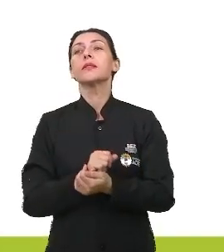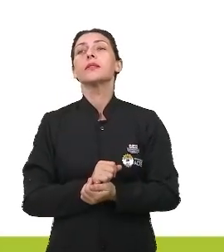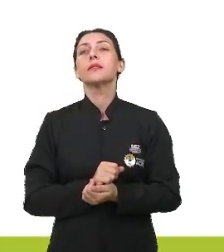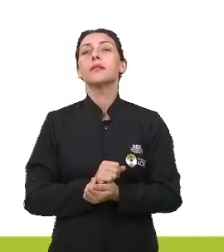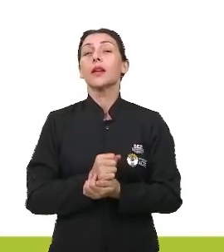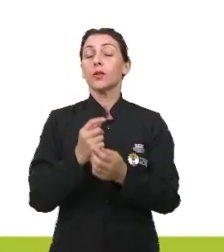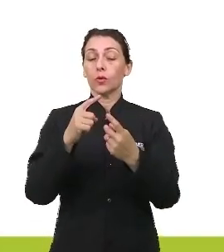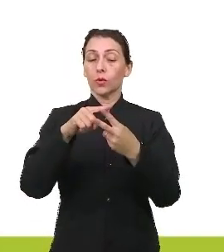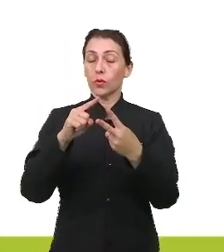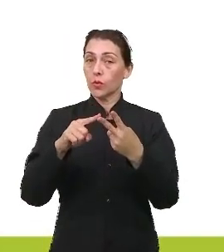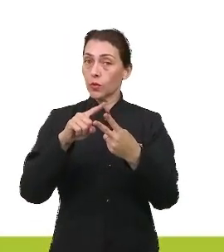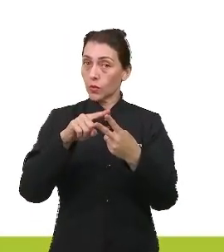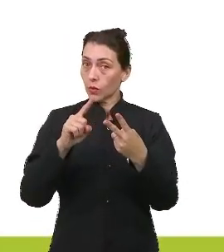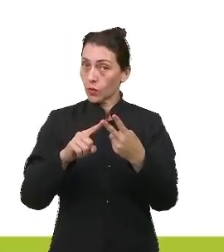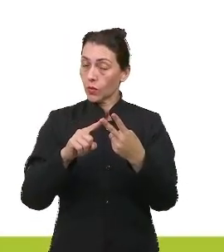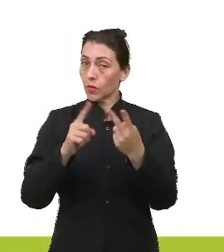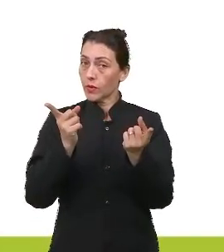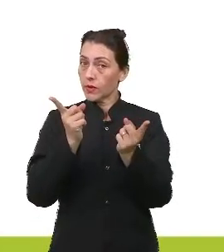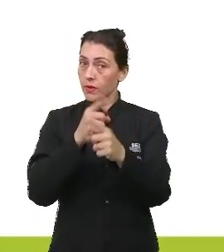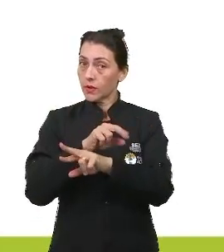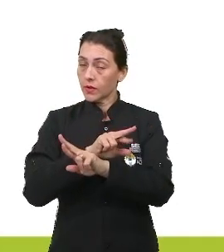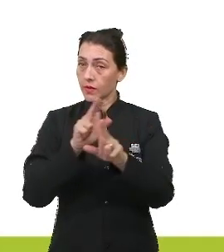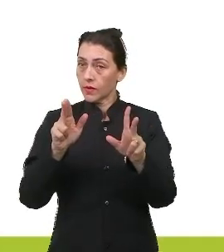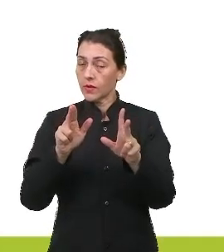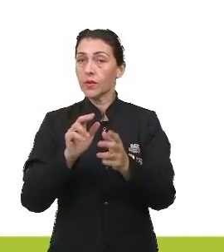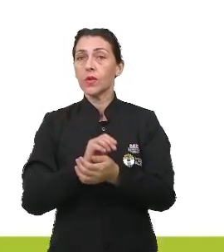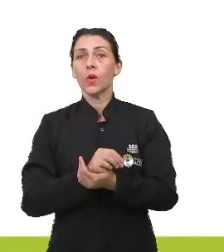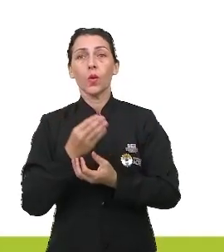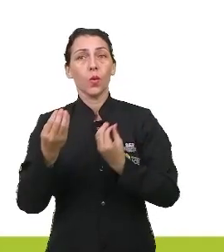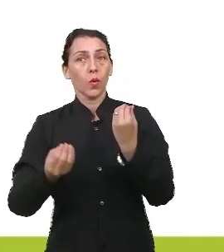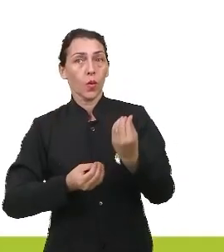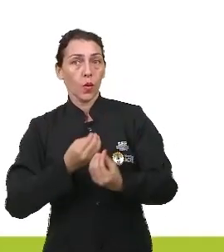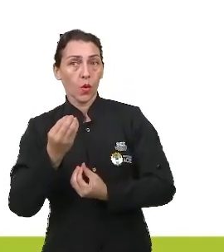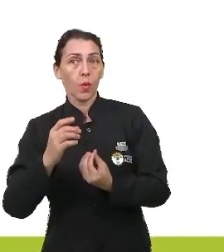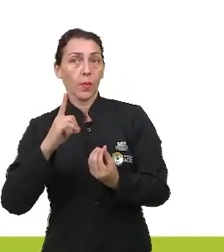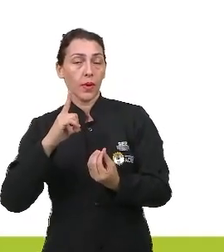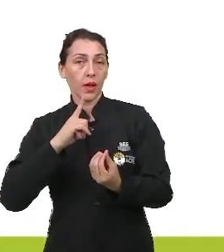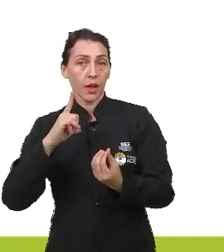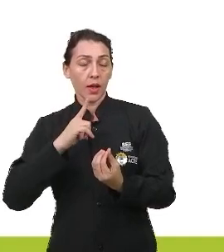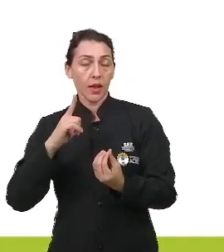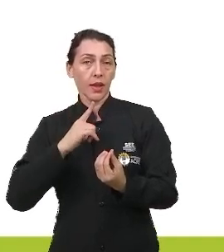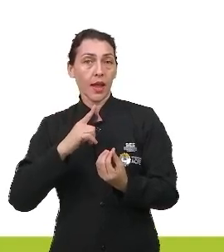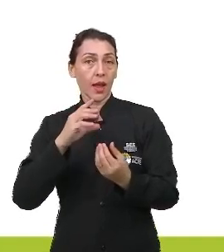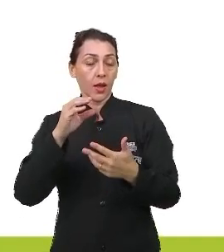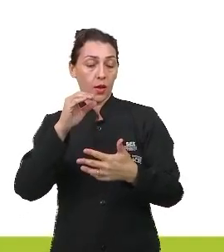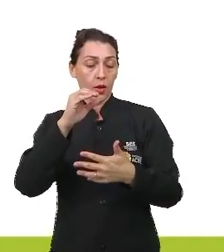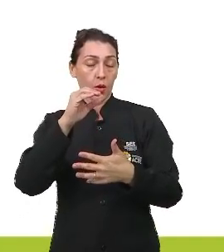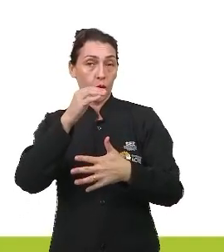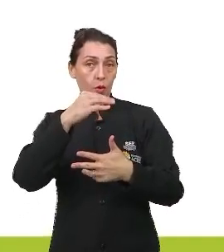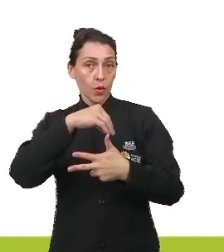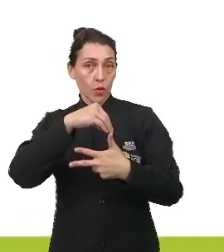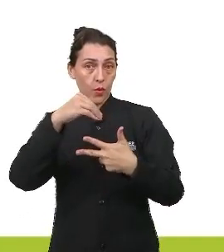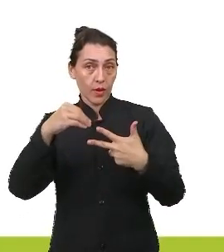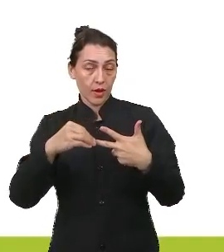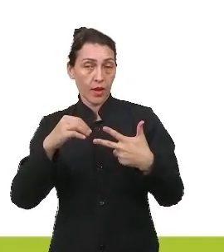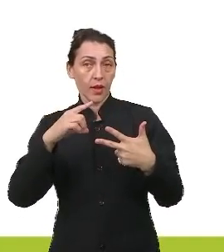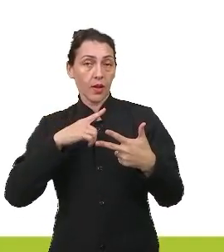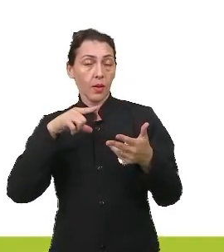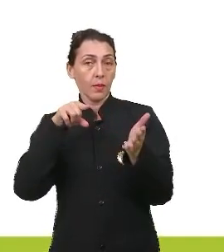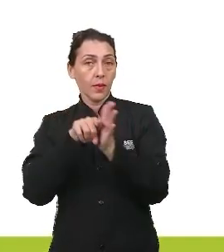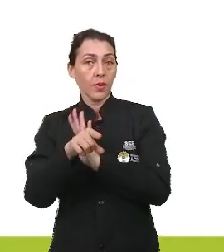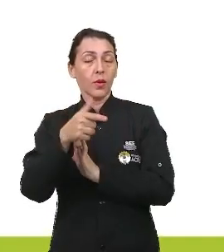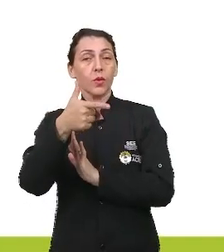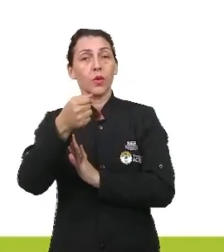é duas coisas opostas, tá bom? Como que isso aparece no Enem, professor? Temos aí uma questão do Enem